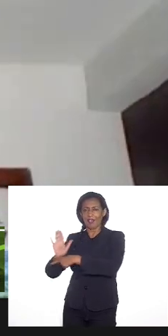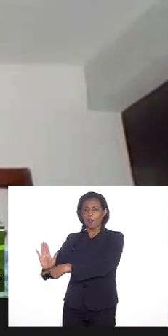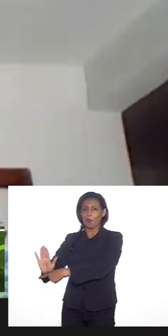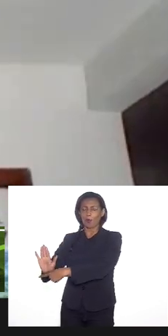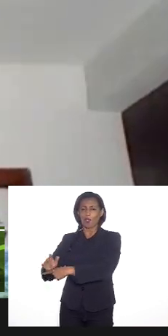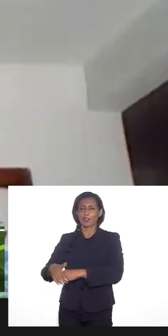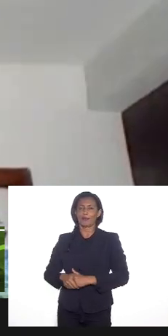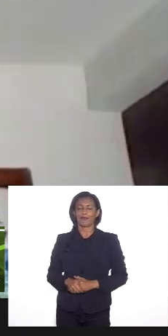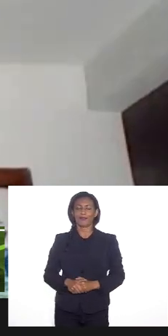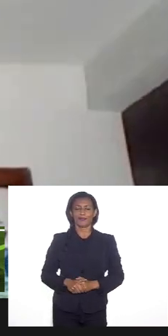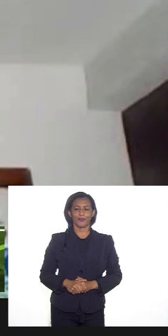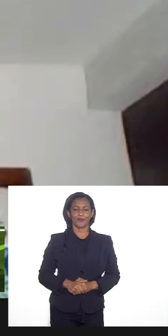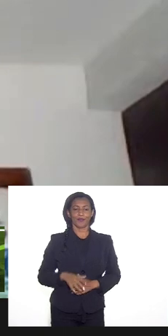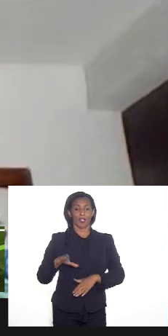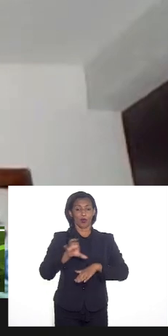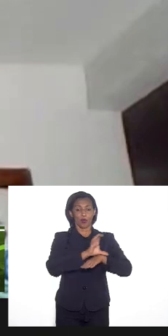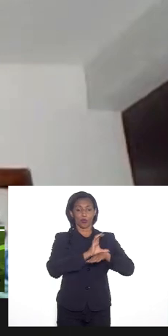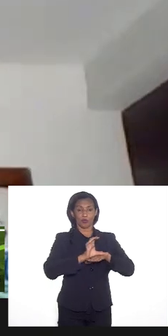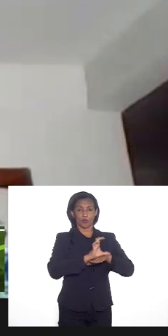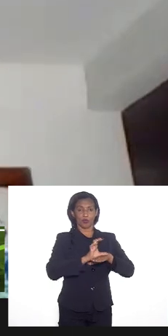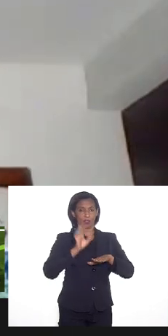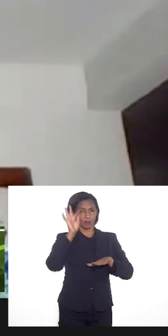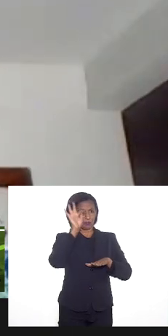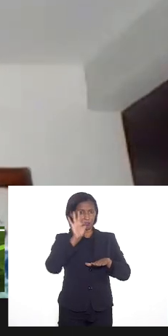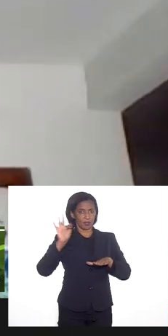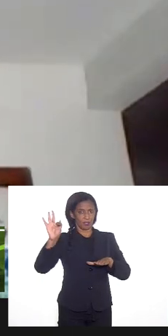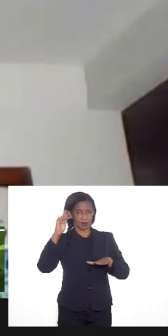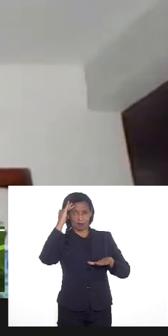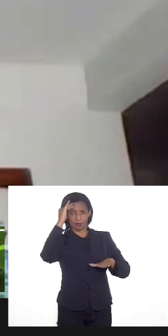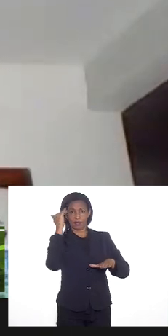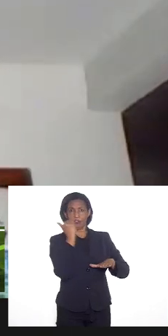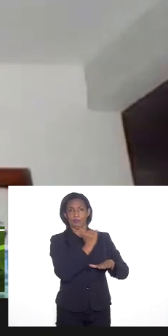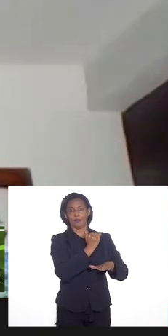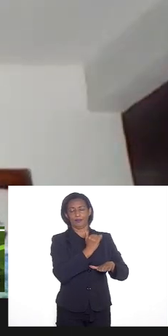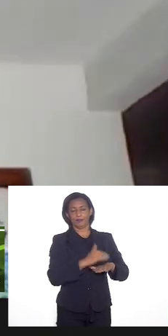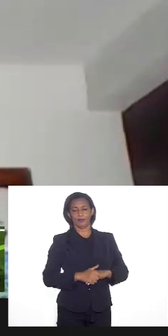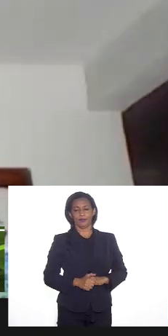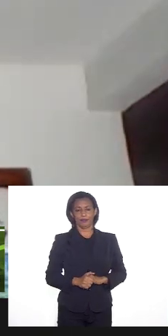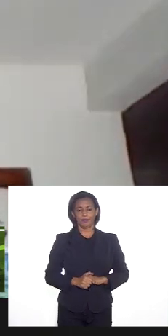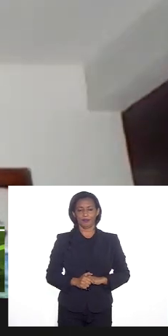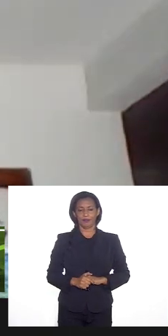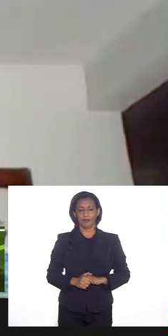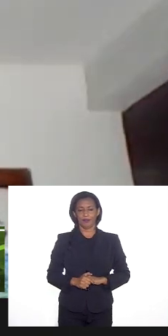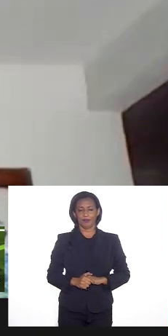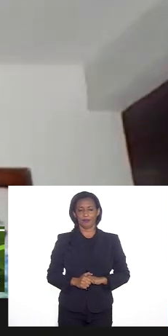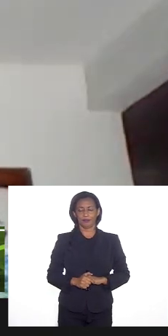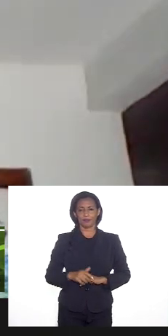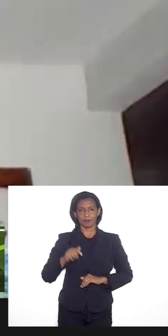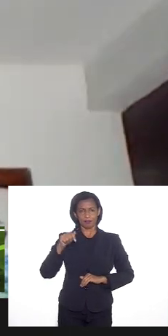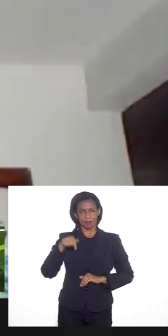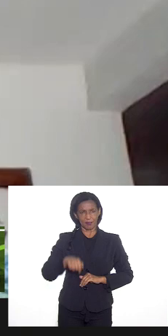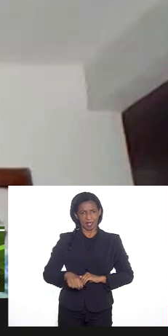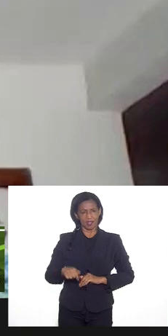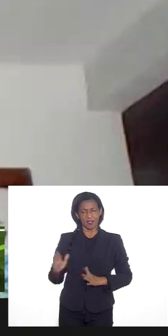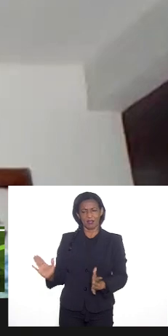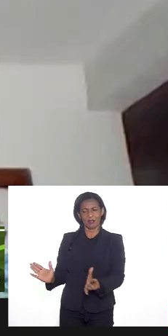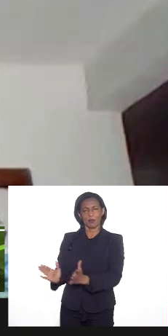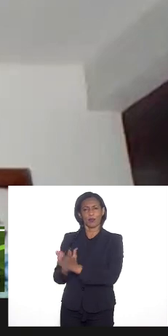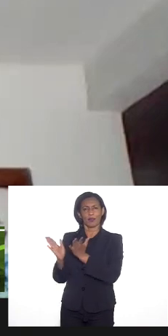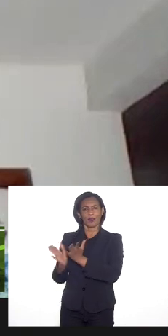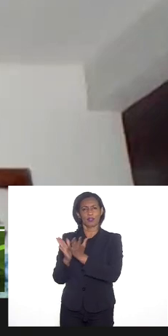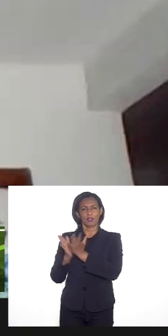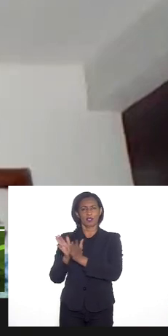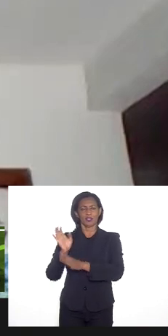que a nossa Constituição Federal seja, de fato, respeitada. Aqui, nas periferias do Estado do Rio de Janeiro,